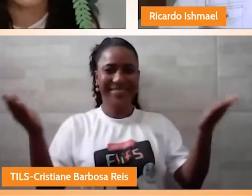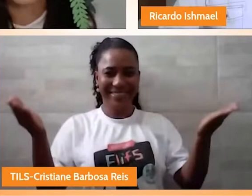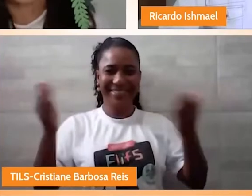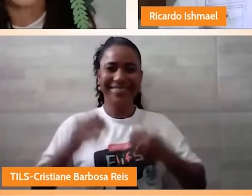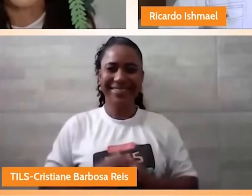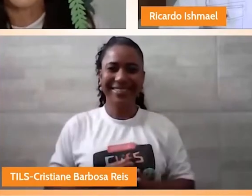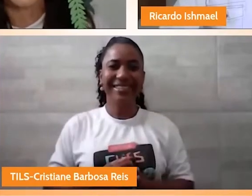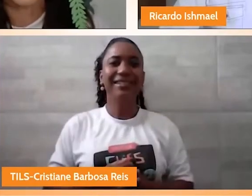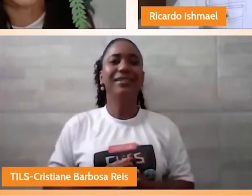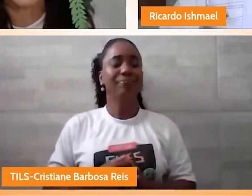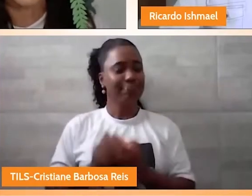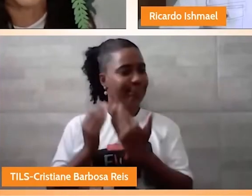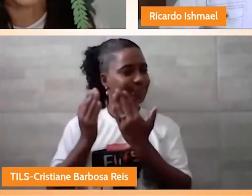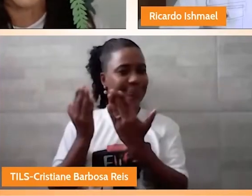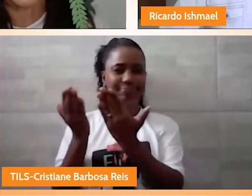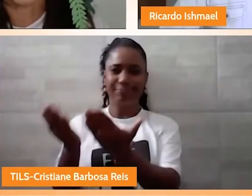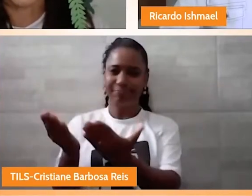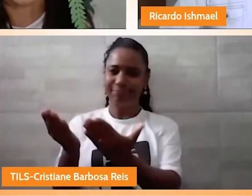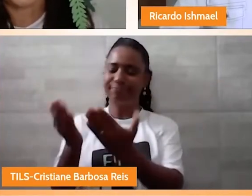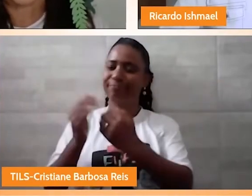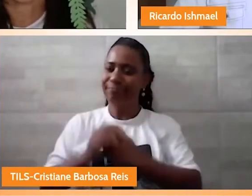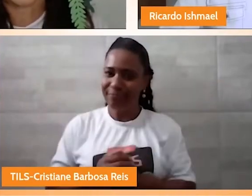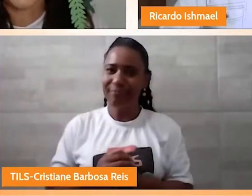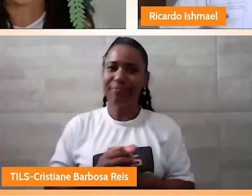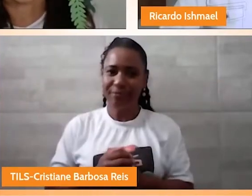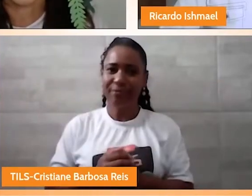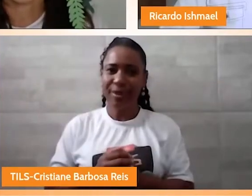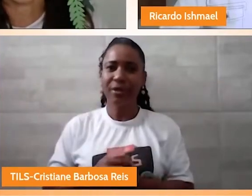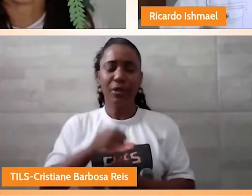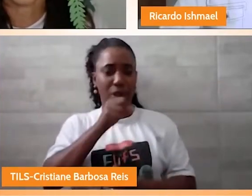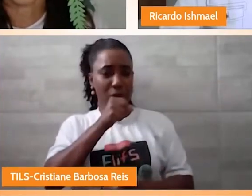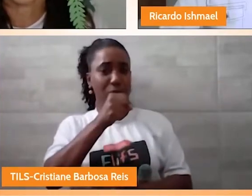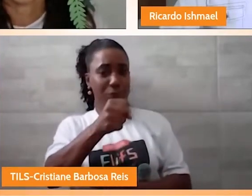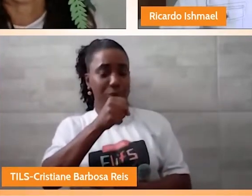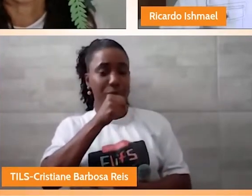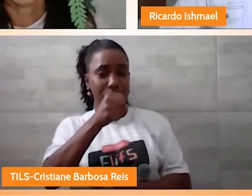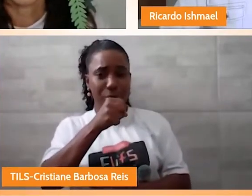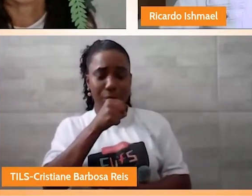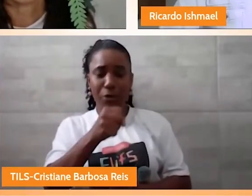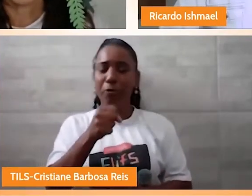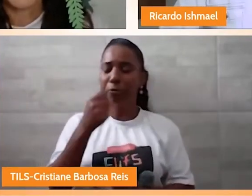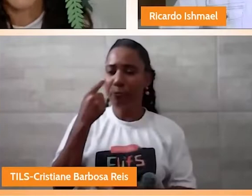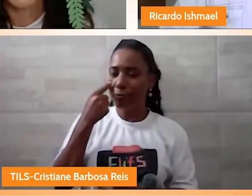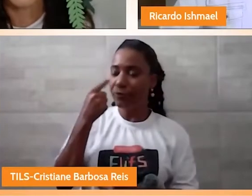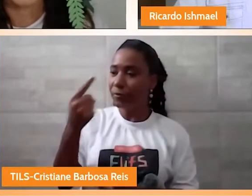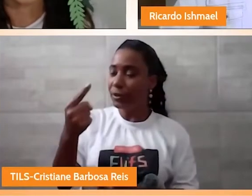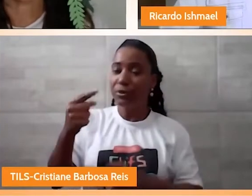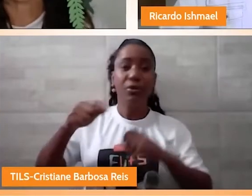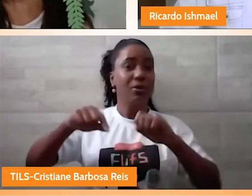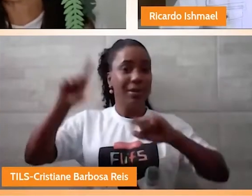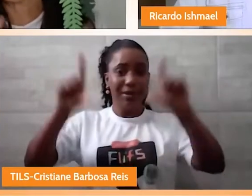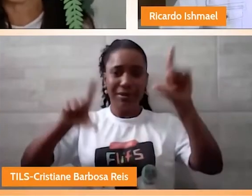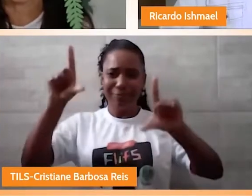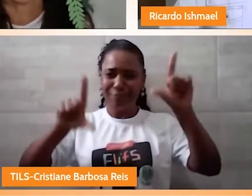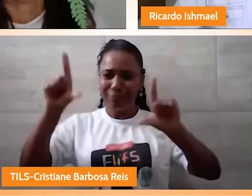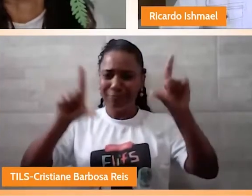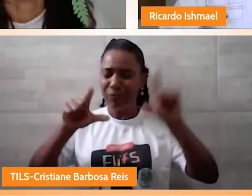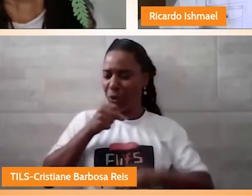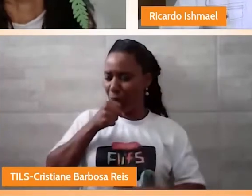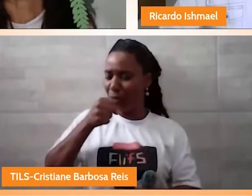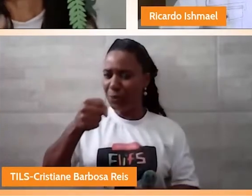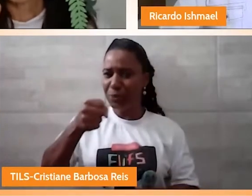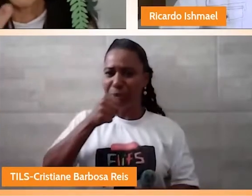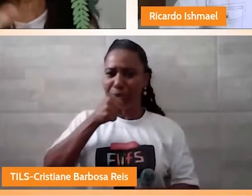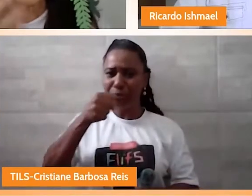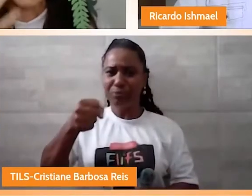transita na questão das reportagens da TV Bahia com muito...